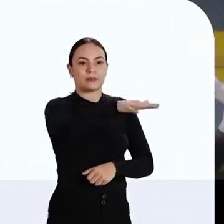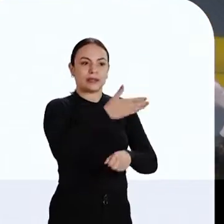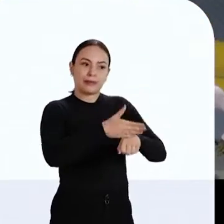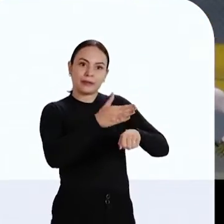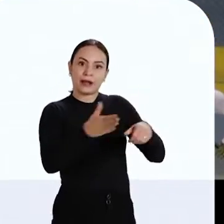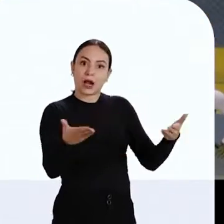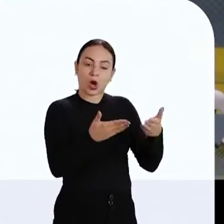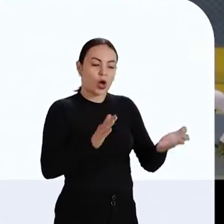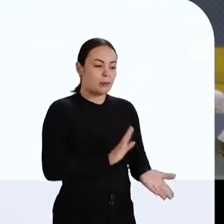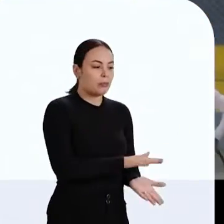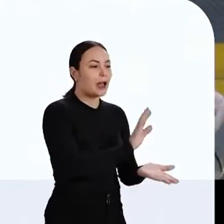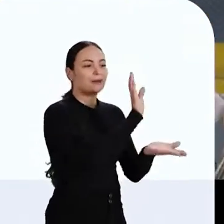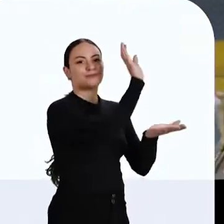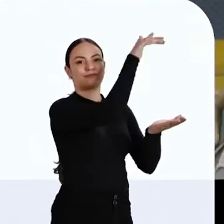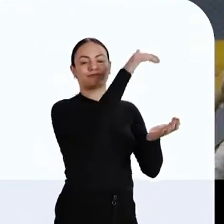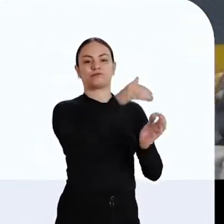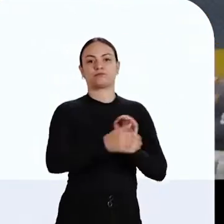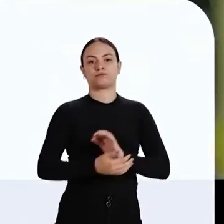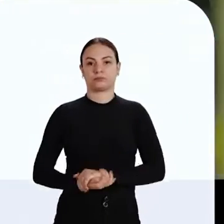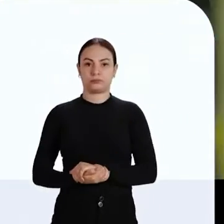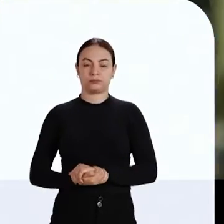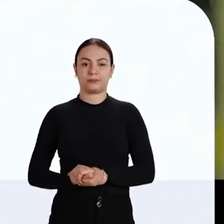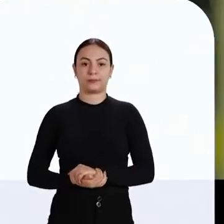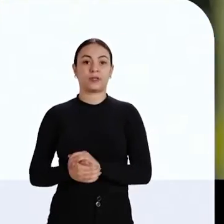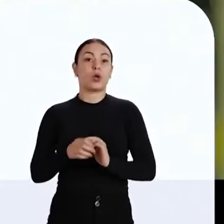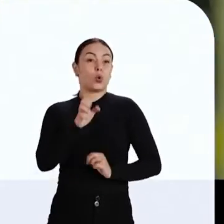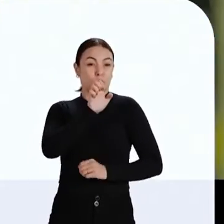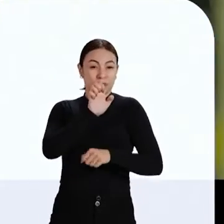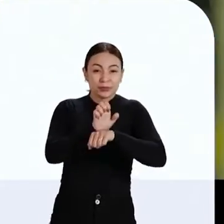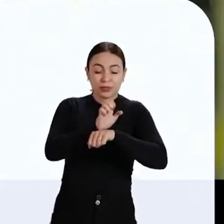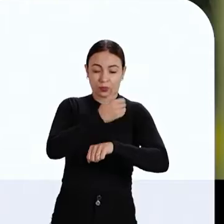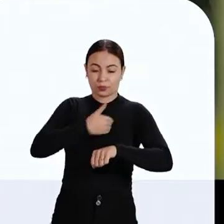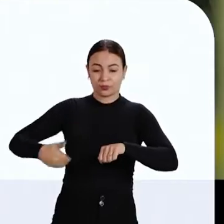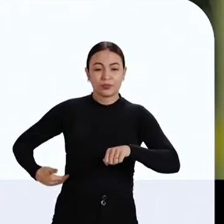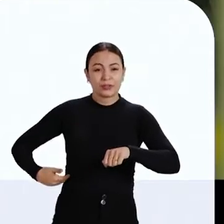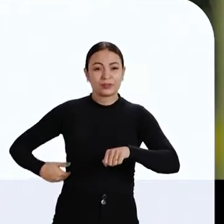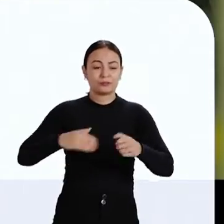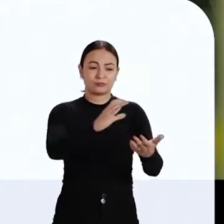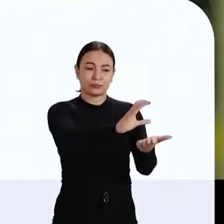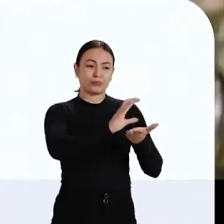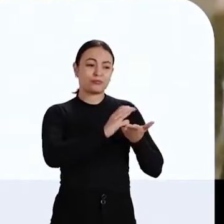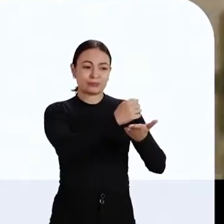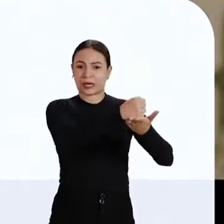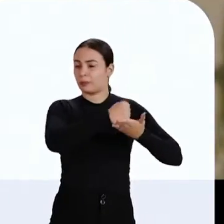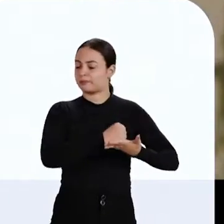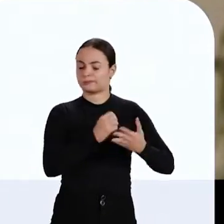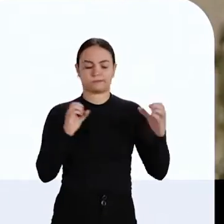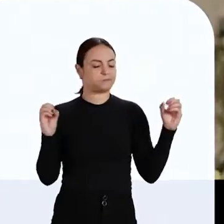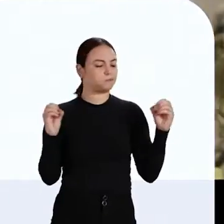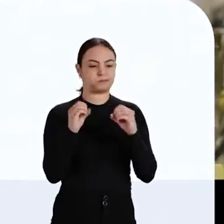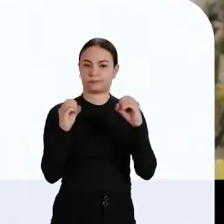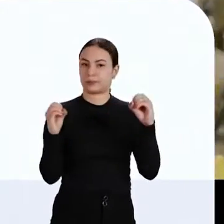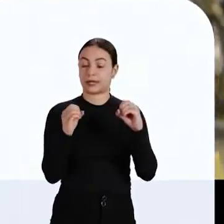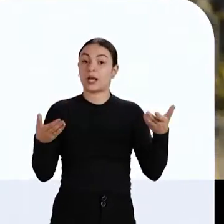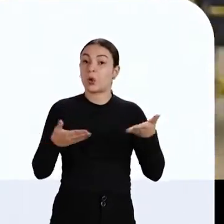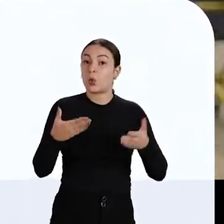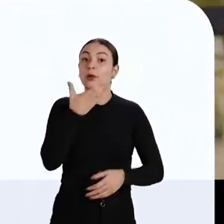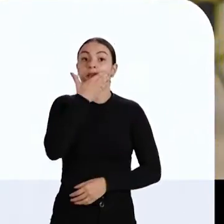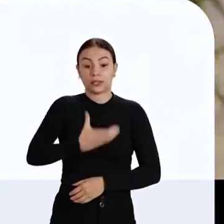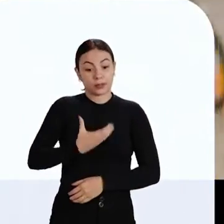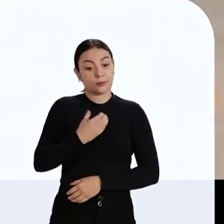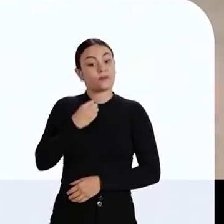espaço que a gente está conseguindo desenvolver o nosso basquete. Pelo Estado, nós não temos auxílio nenhum. E a gente está indo agora em